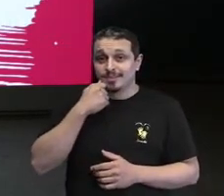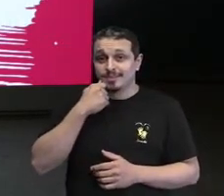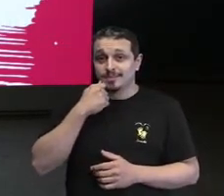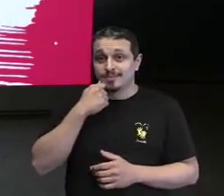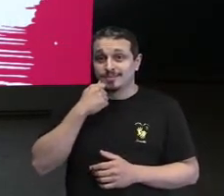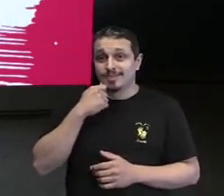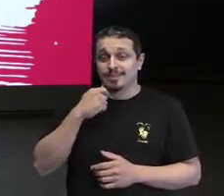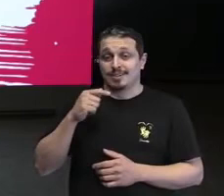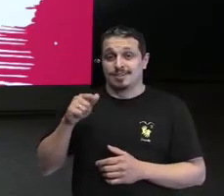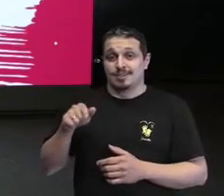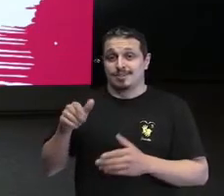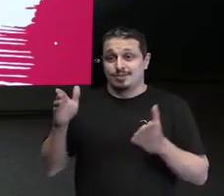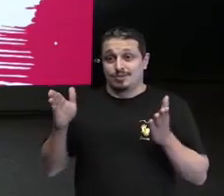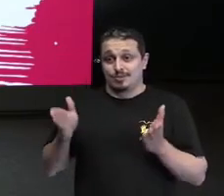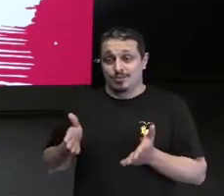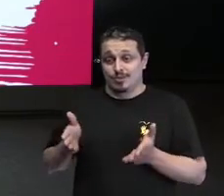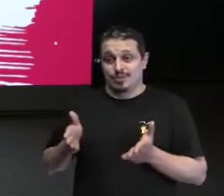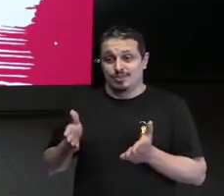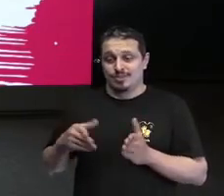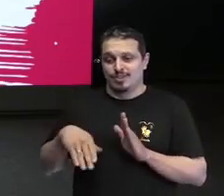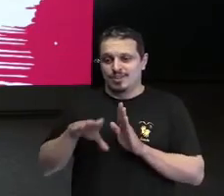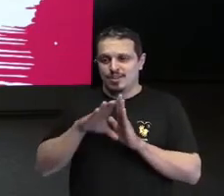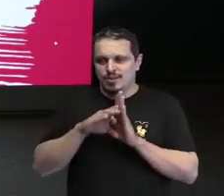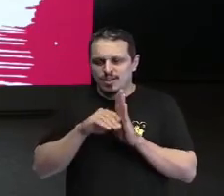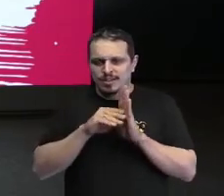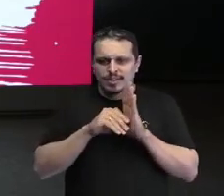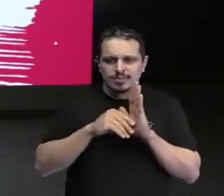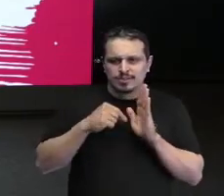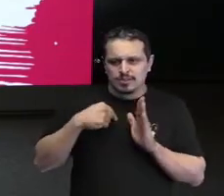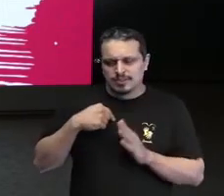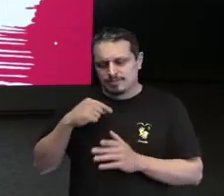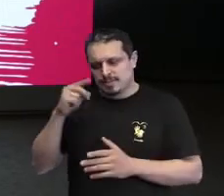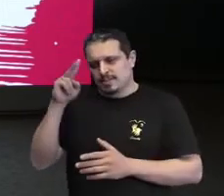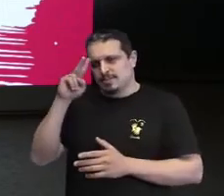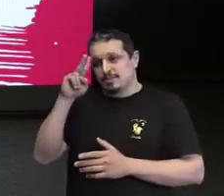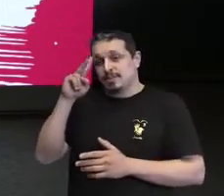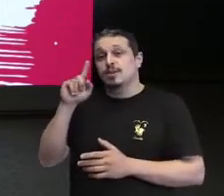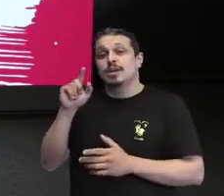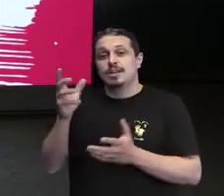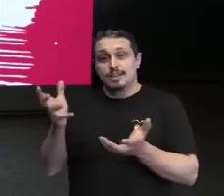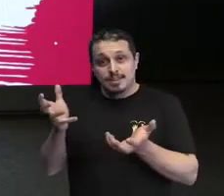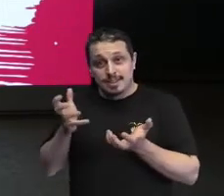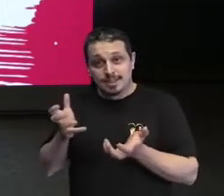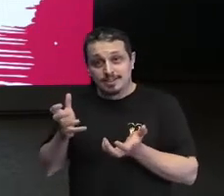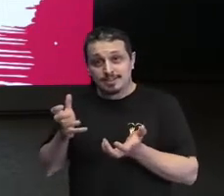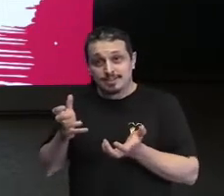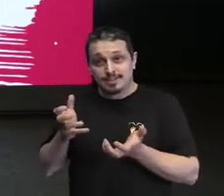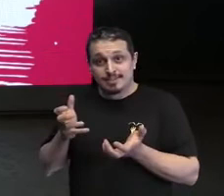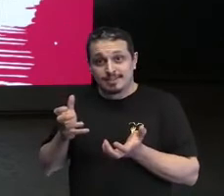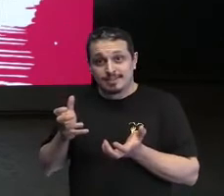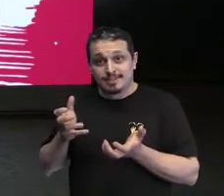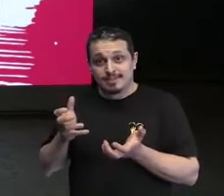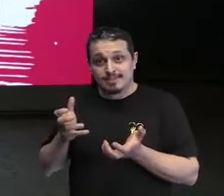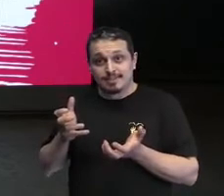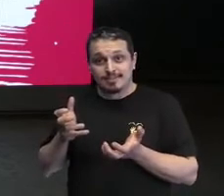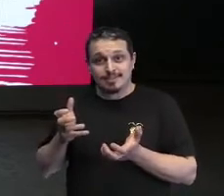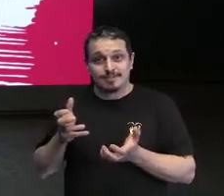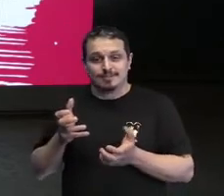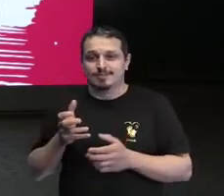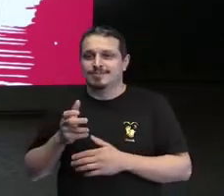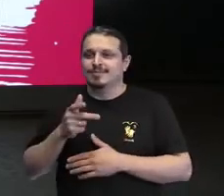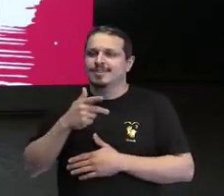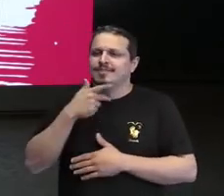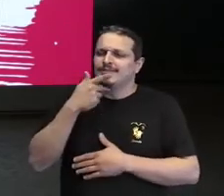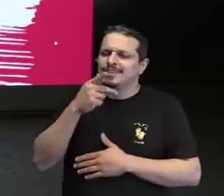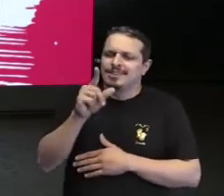aqui o mini currículo. Mas eu queria dar um breve resumo